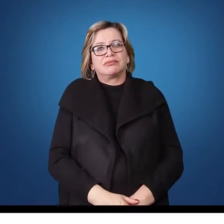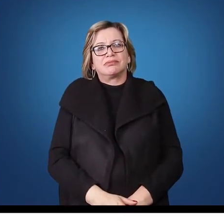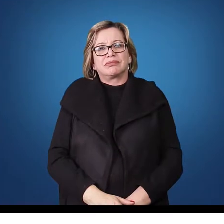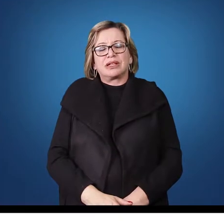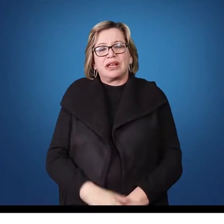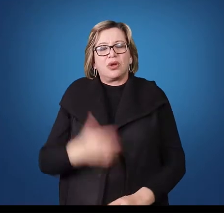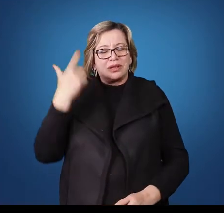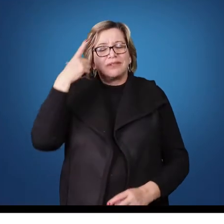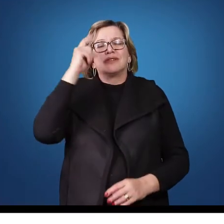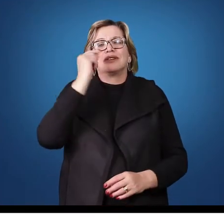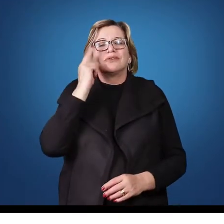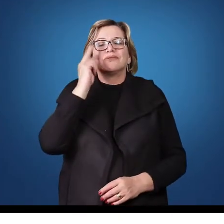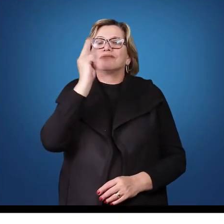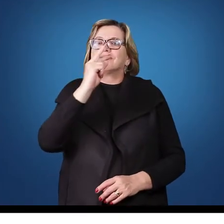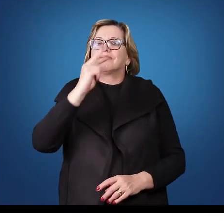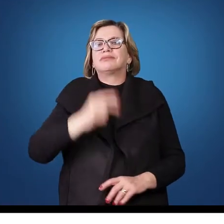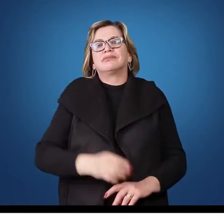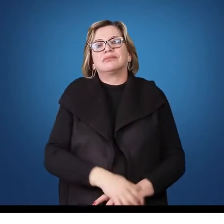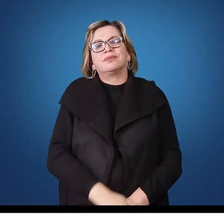Isso, mais uma. Vamos lá.